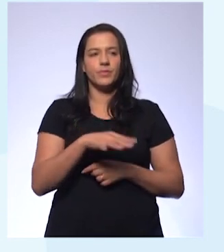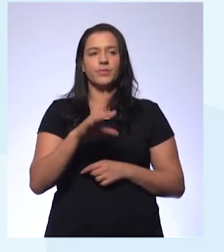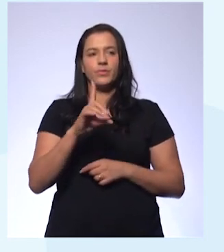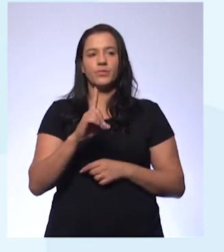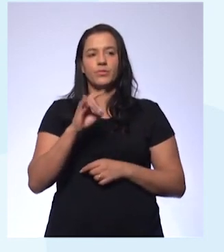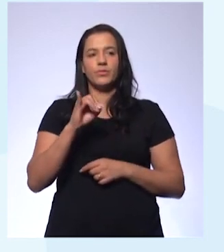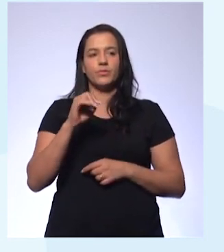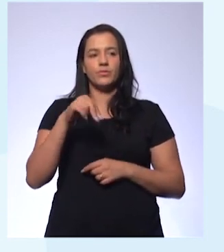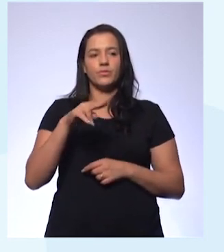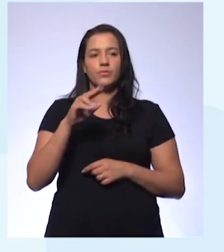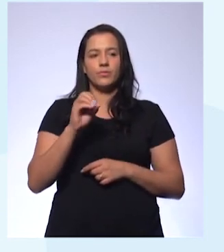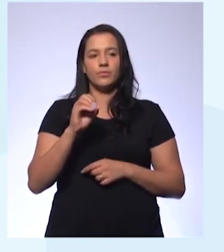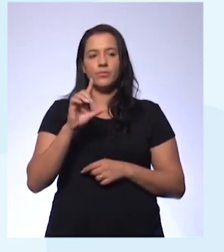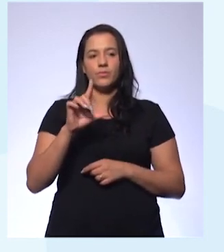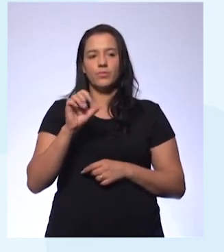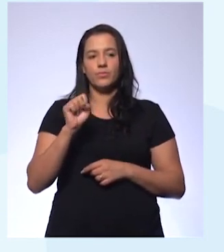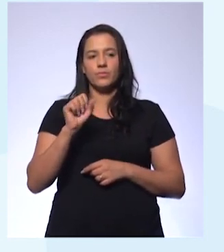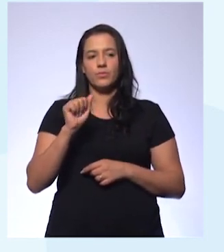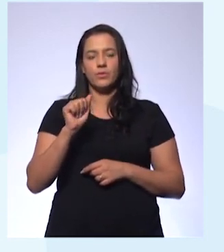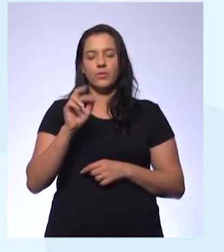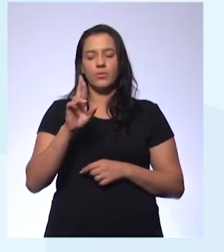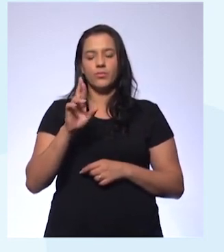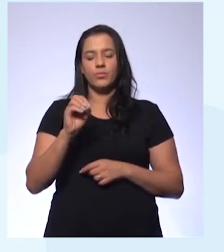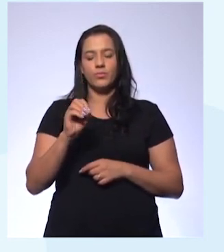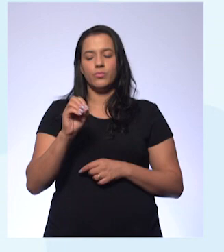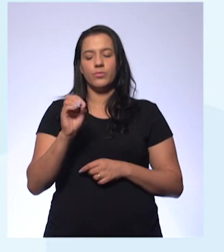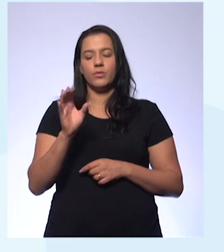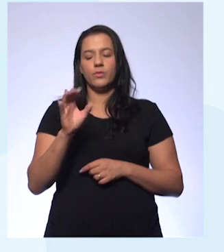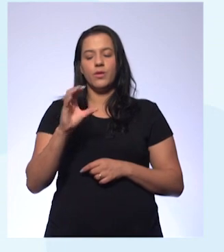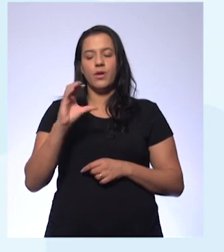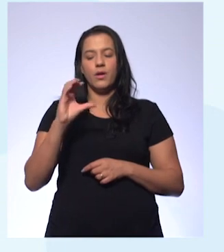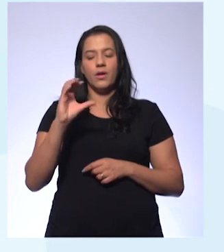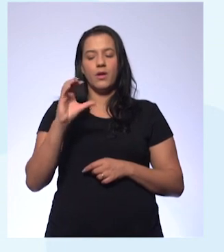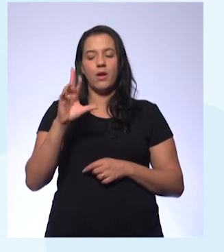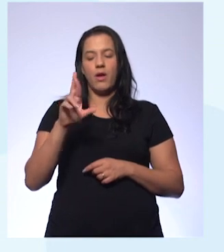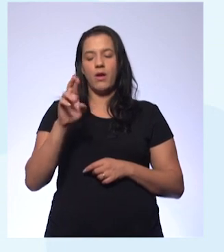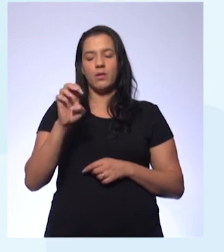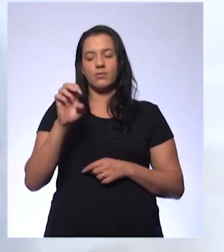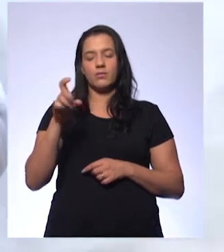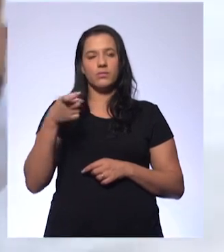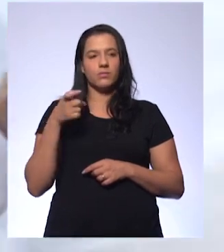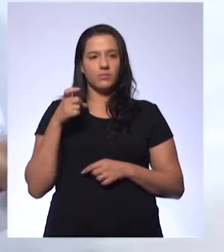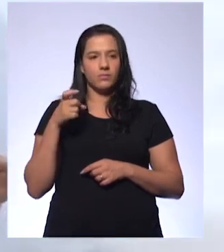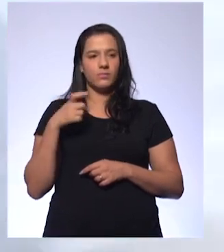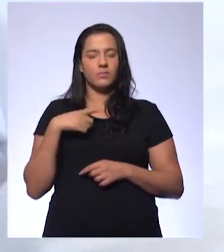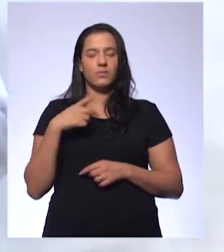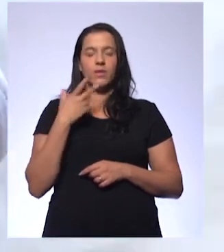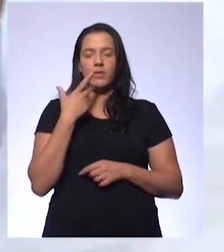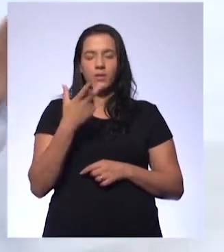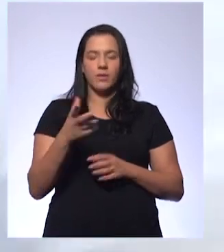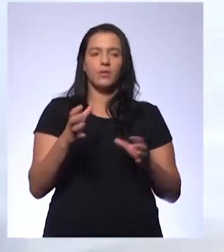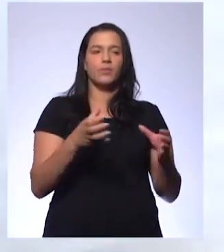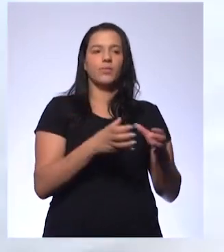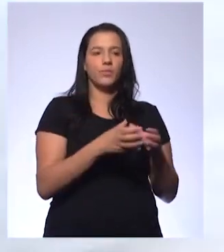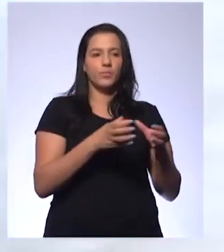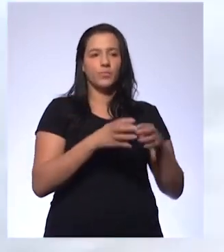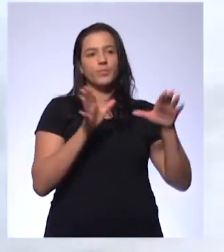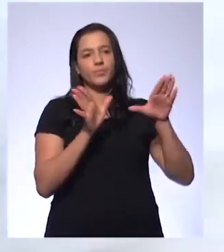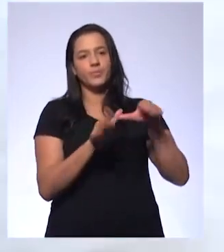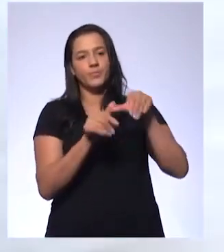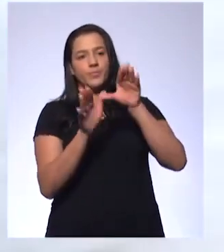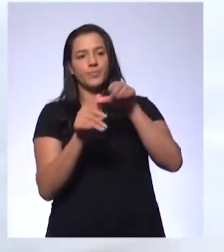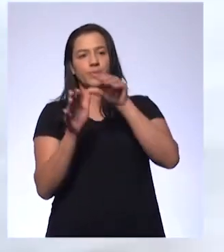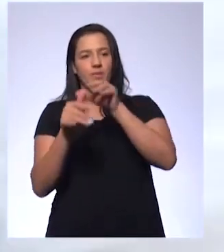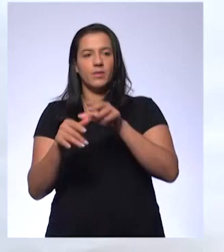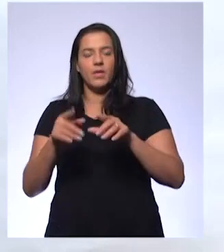ornitesquiano. Vocês sabem o significa tiranossauro-rex? Mas tirano é aquele cara que manda, né? Manda em tudo e não quer saber